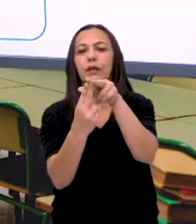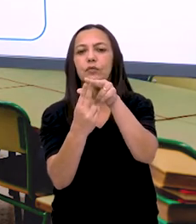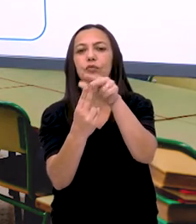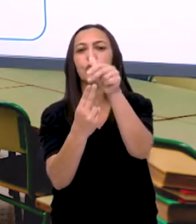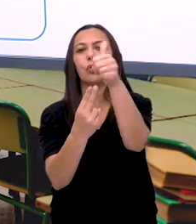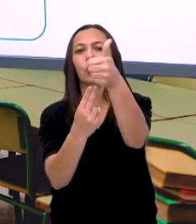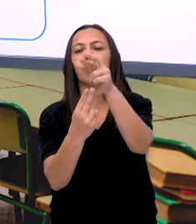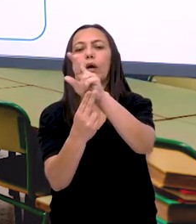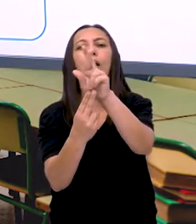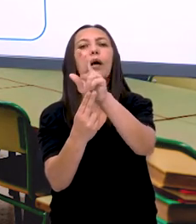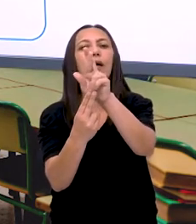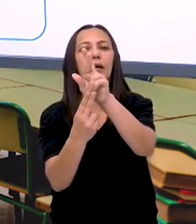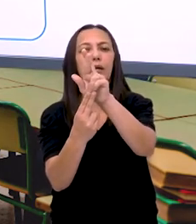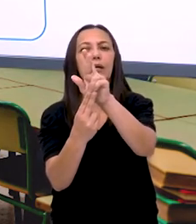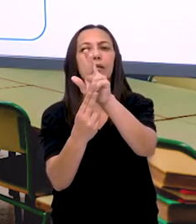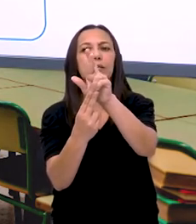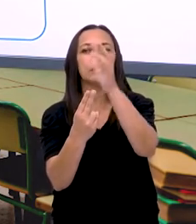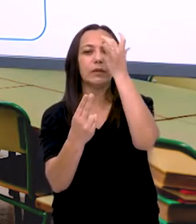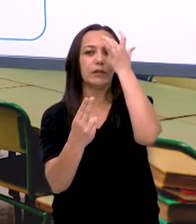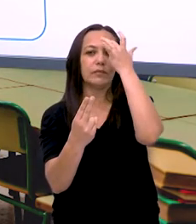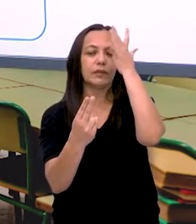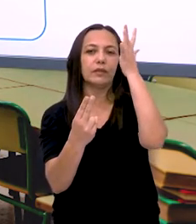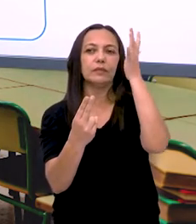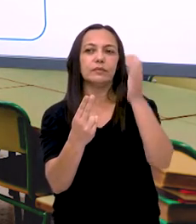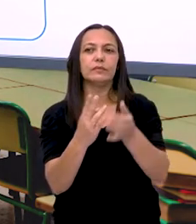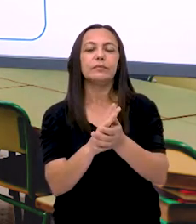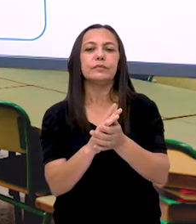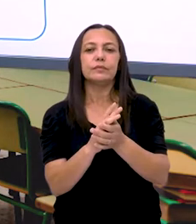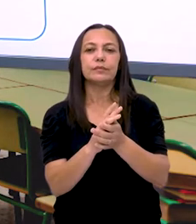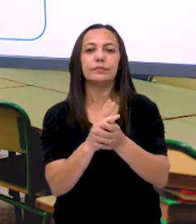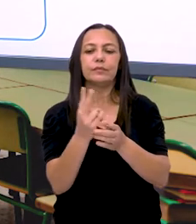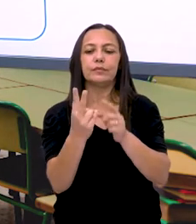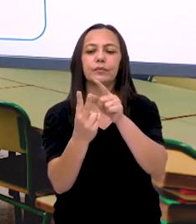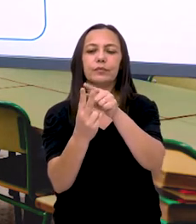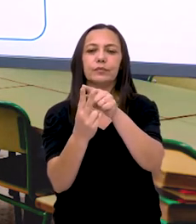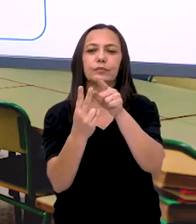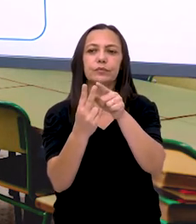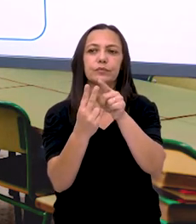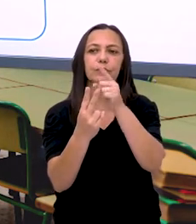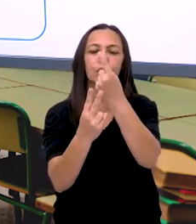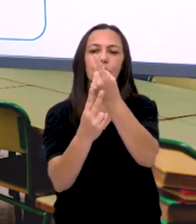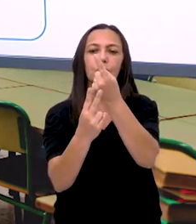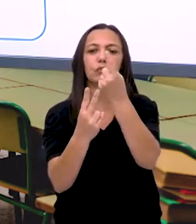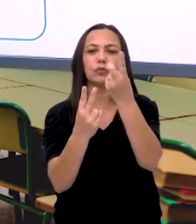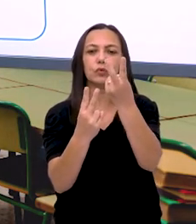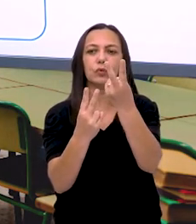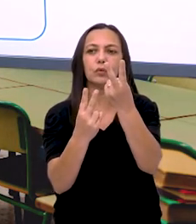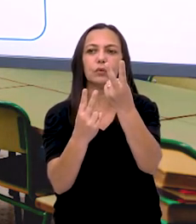Bem mais fácil para você saber. Aqui quanto dá. Um real. Dois.